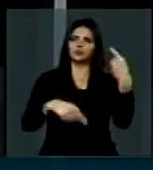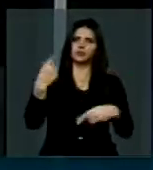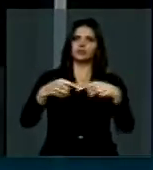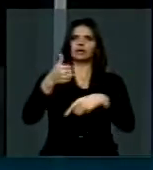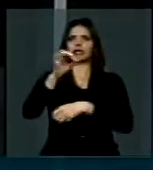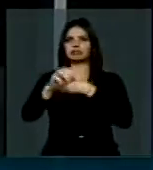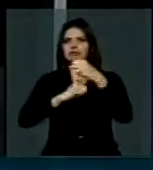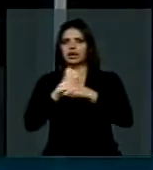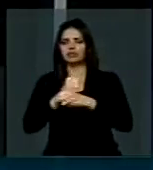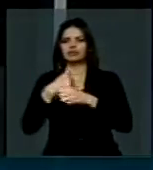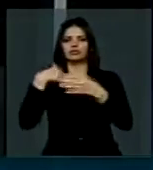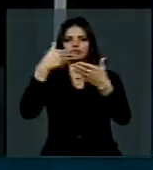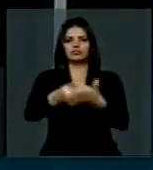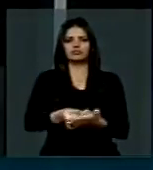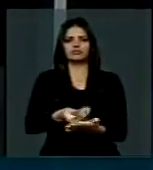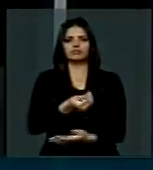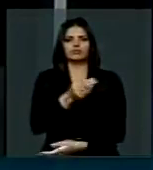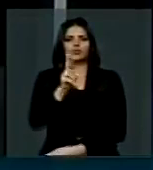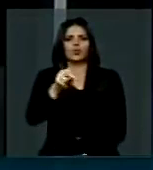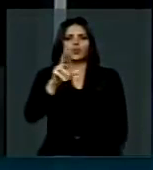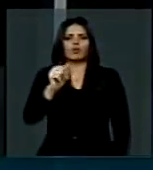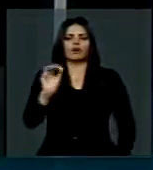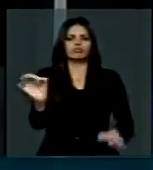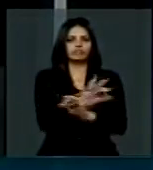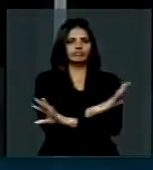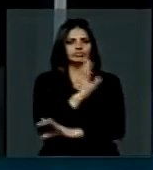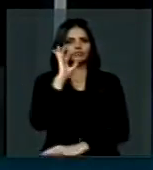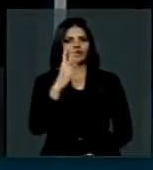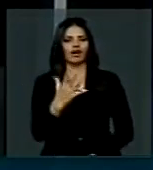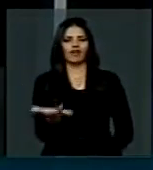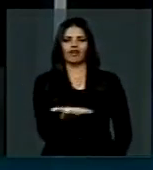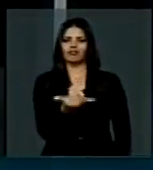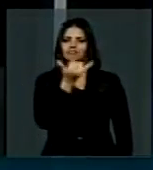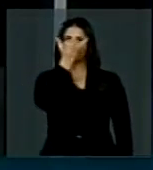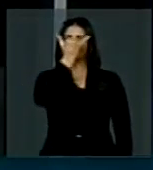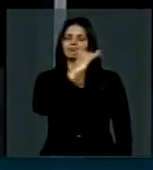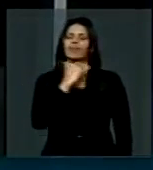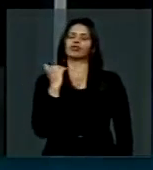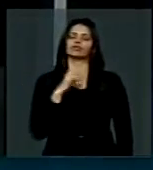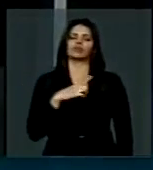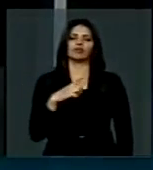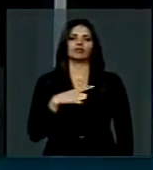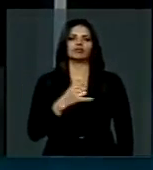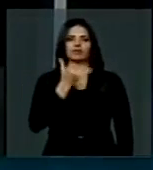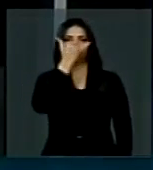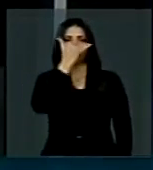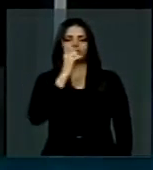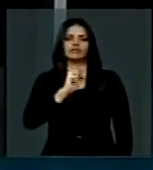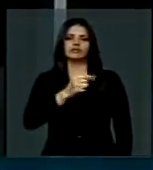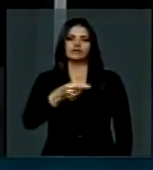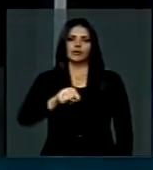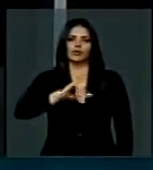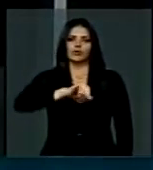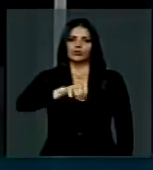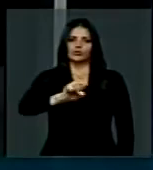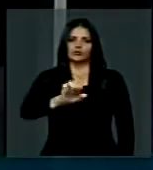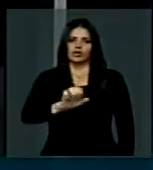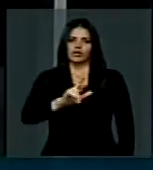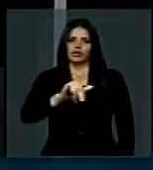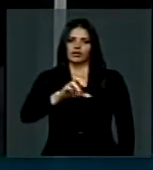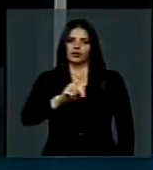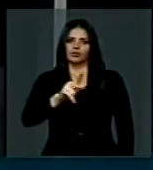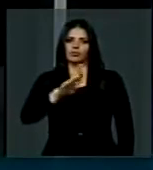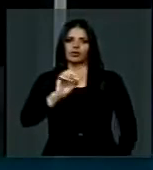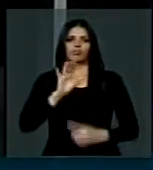vem um acidente fatal como esse. Então eu quero deixar esse pronunciamento como lido. A tragédia em São José do Rio Preto revela